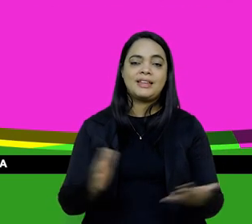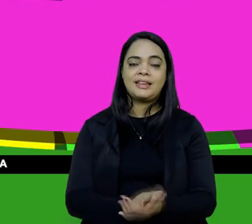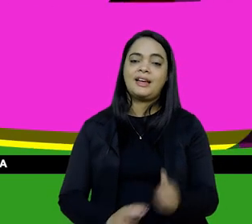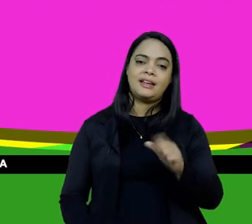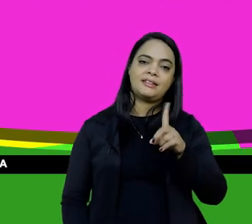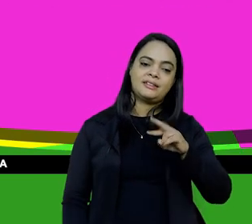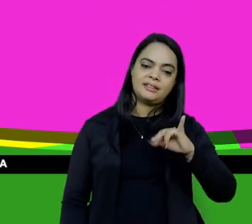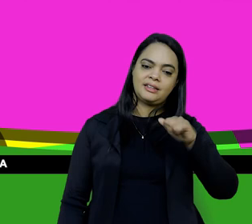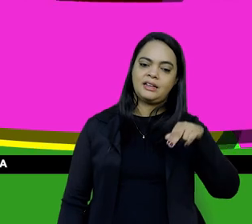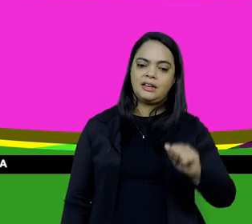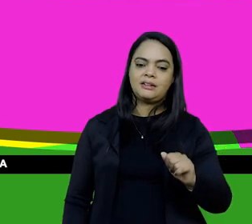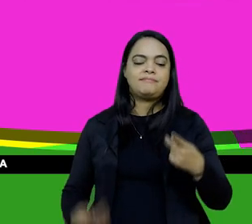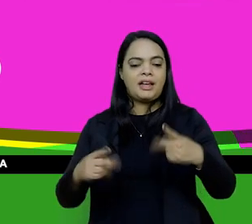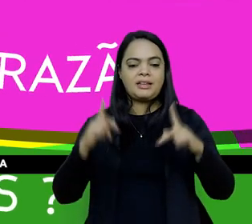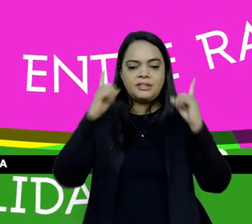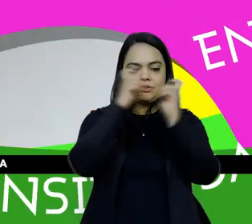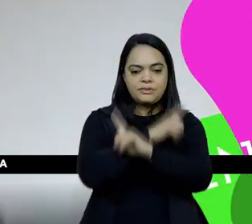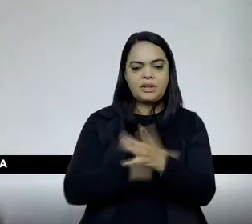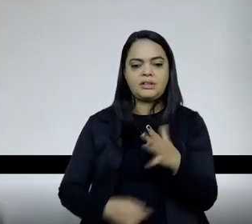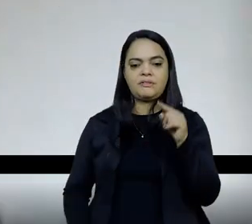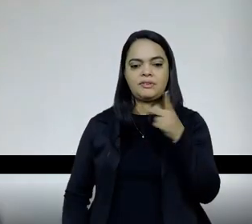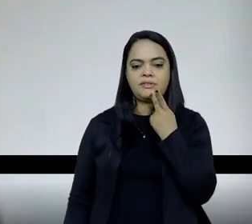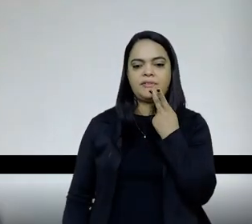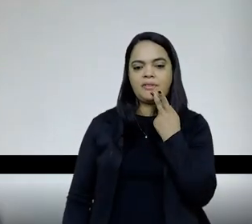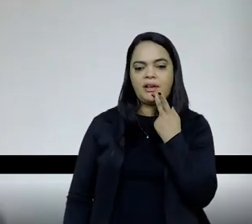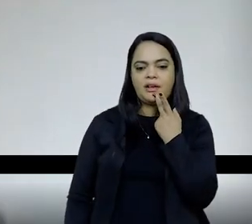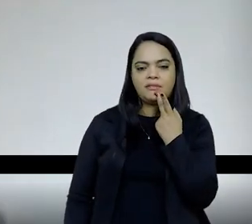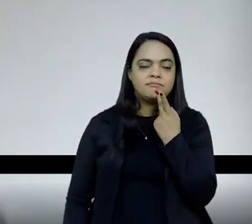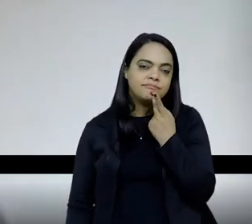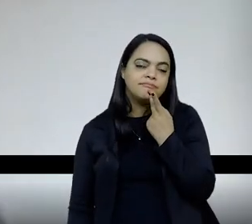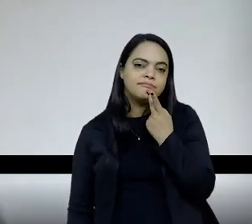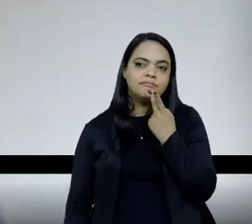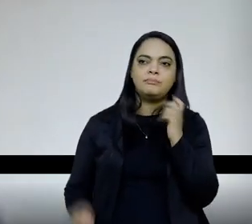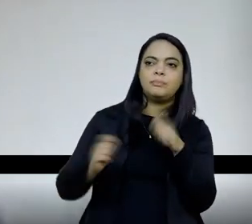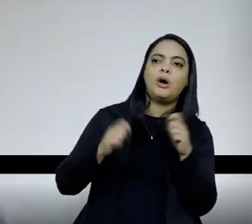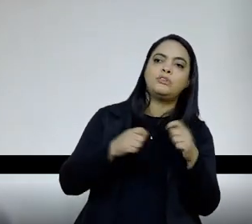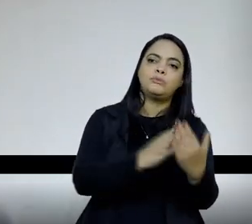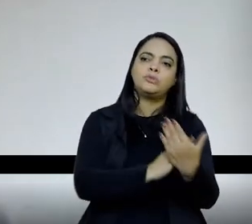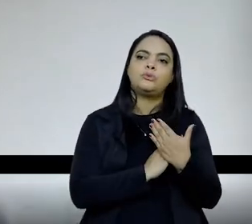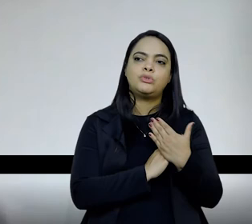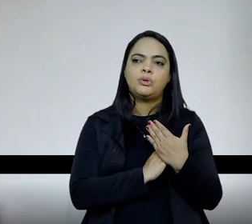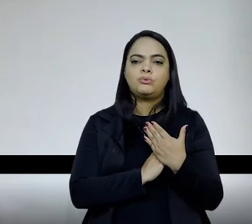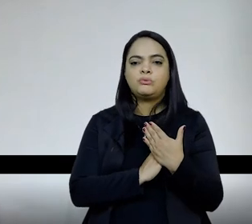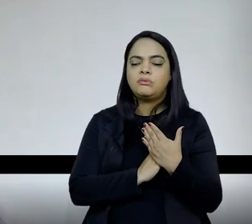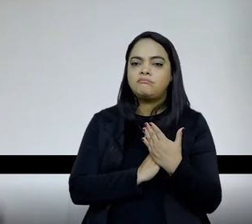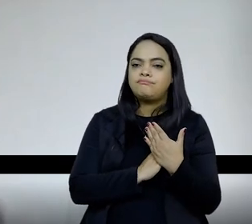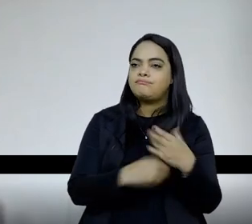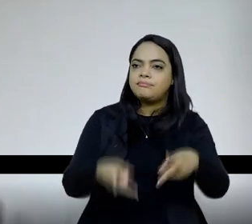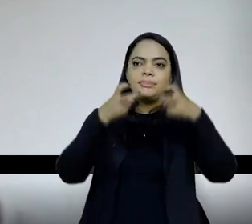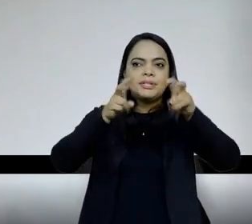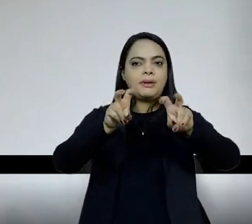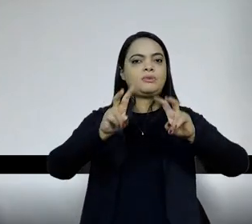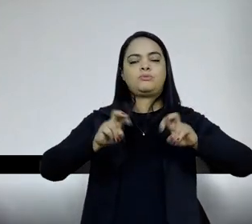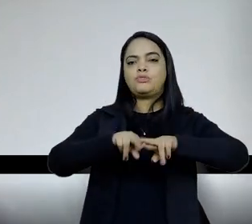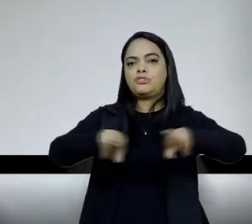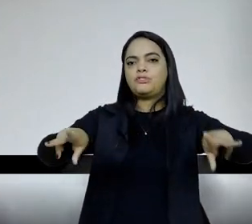eu acho que é isso, essa dificuldade. Talvez isso que você fala, inclusive, possa nos ajudar a dirigir o olhar sobre assuntos possíveis,